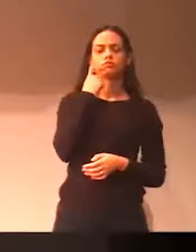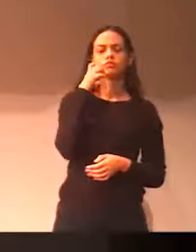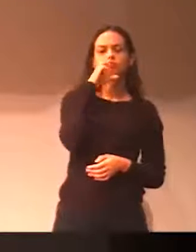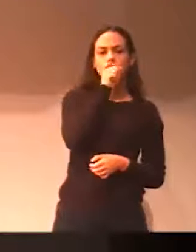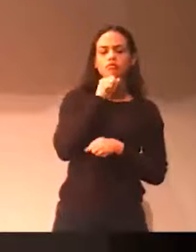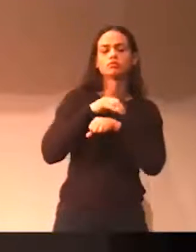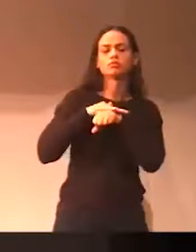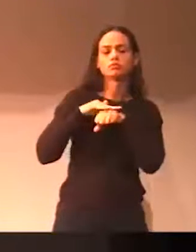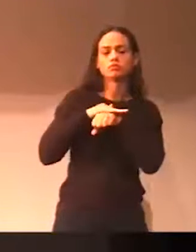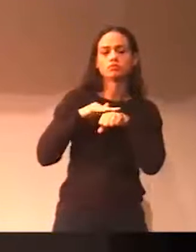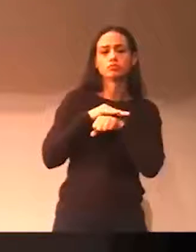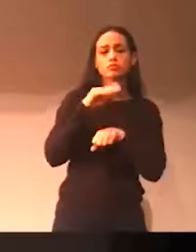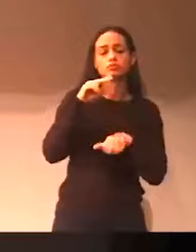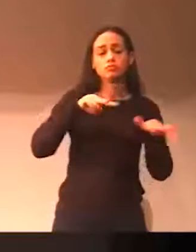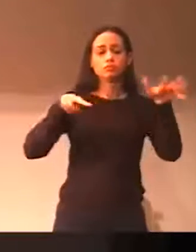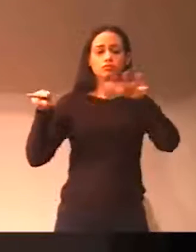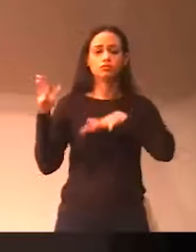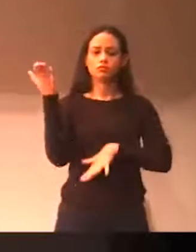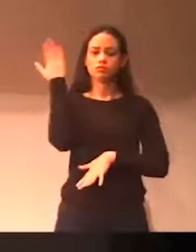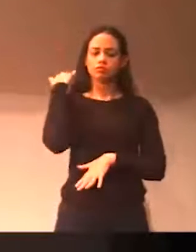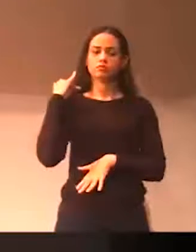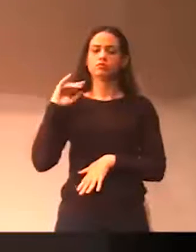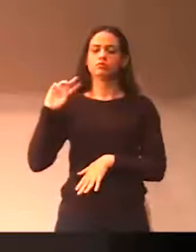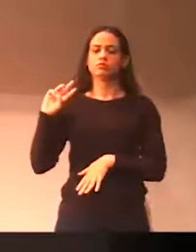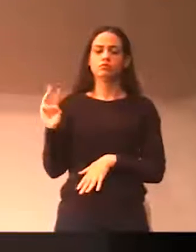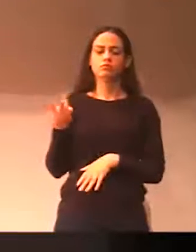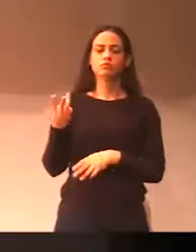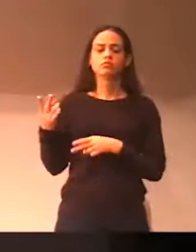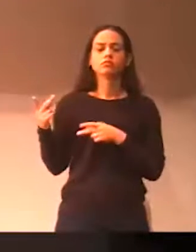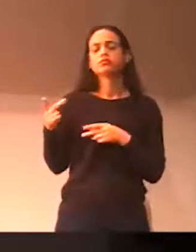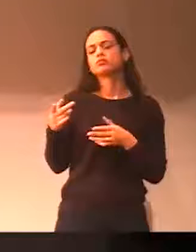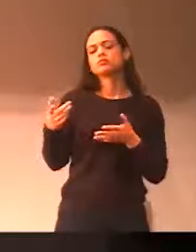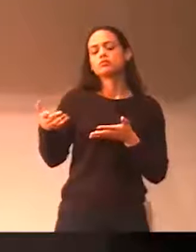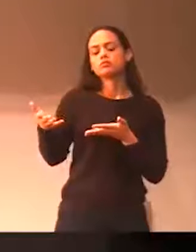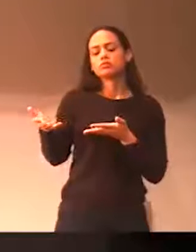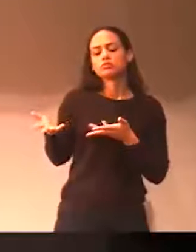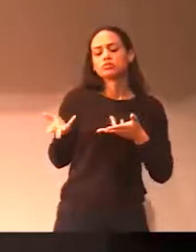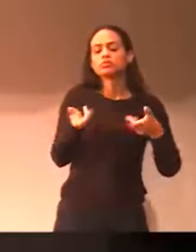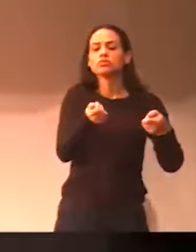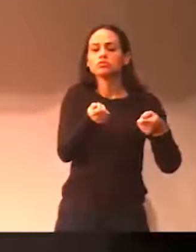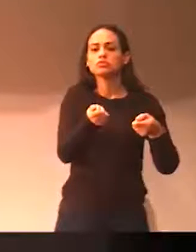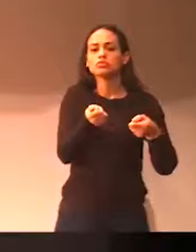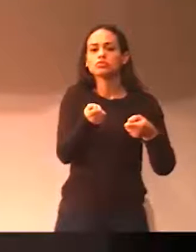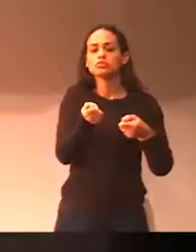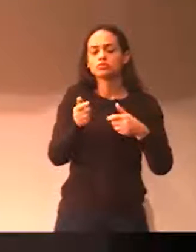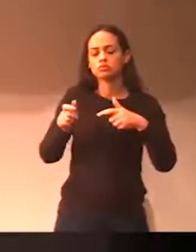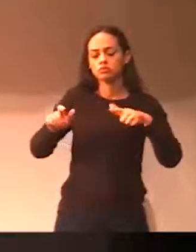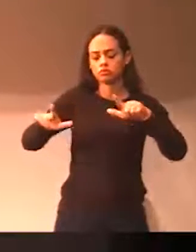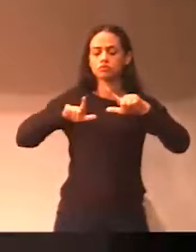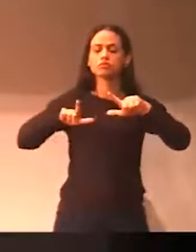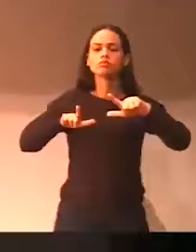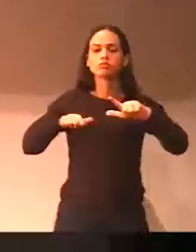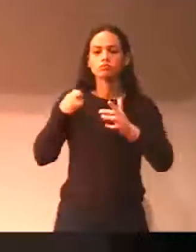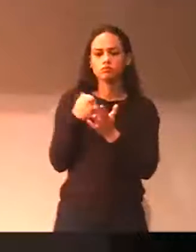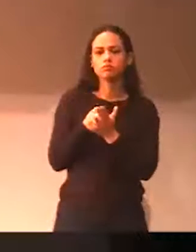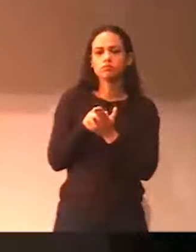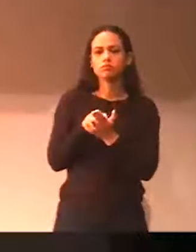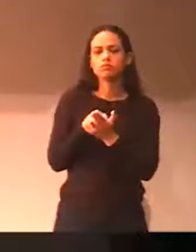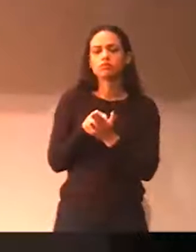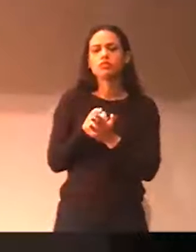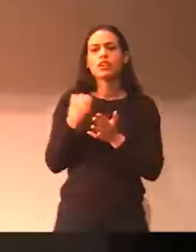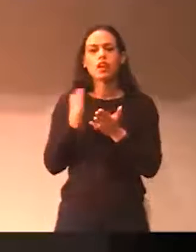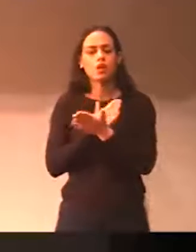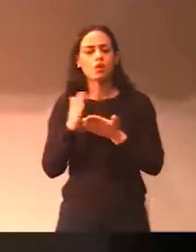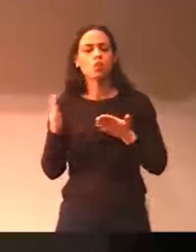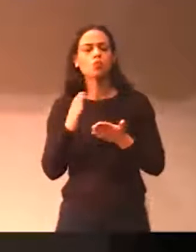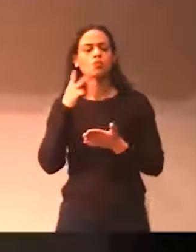e na semana passada nós fomos convidados, na verdade, nós fomos convocados. Muitos vereadores estavam presentes